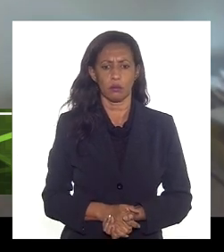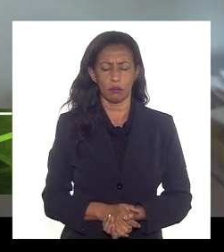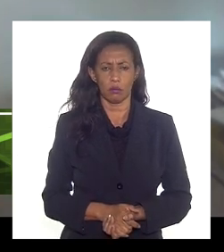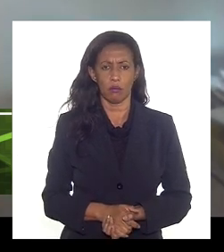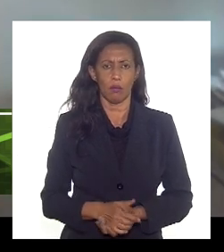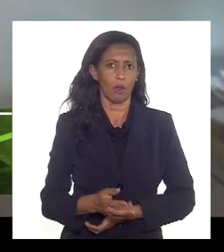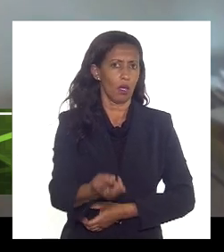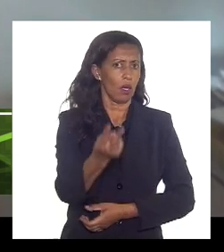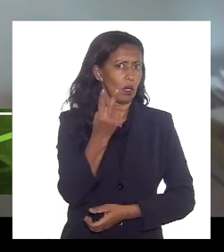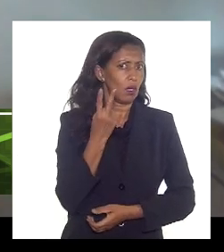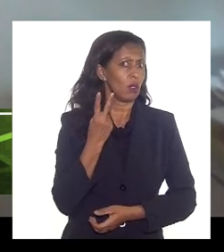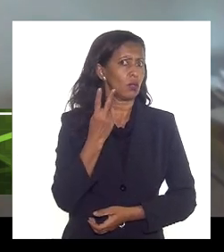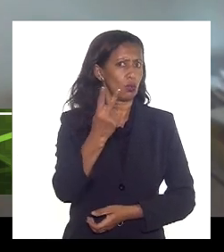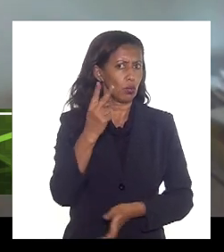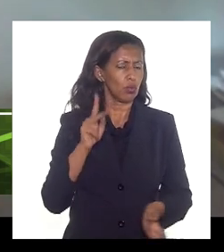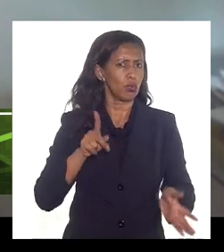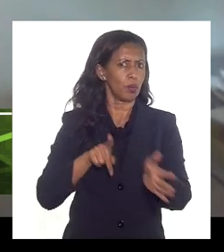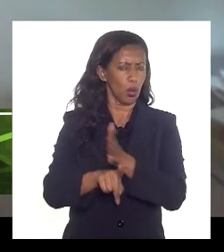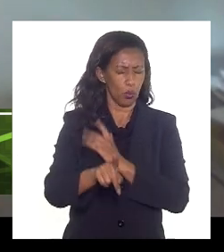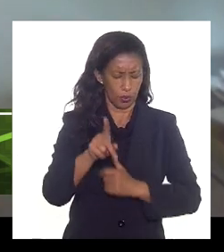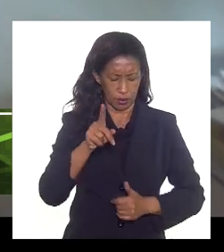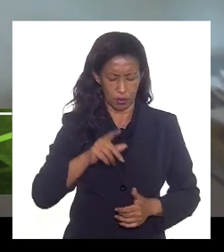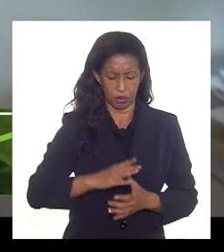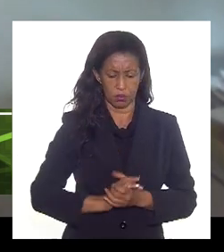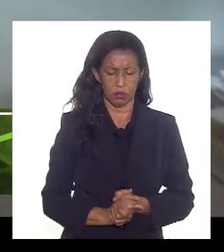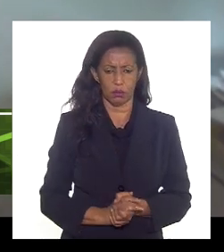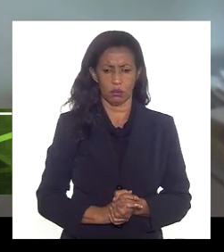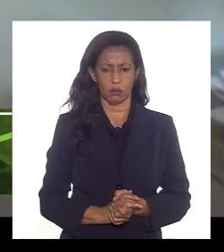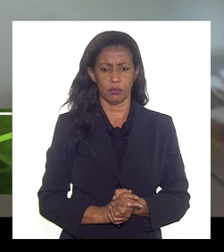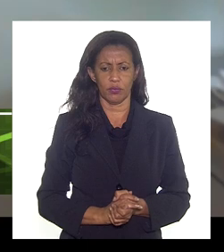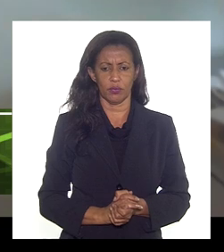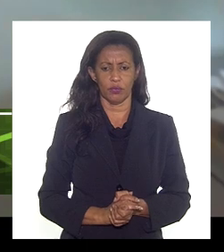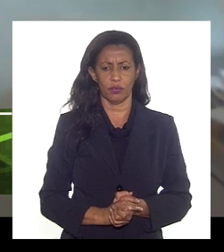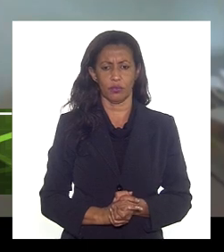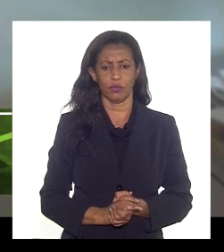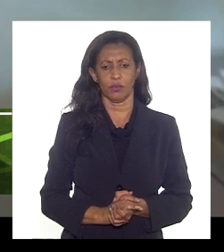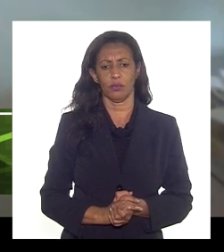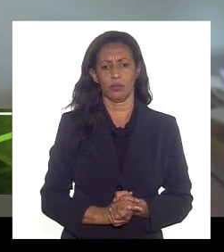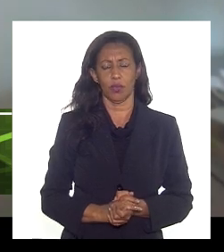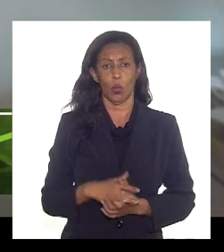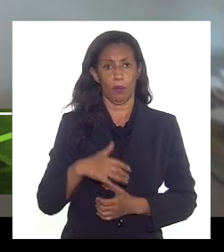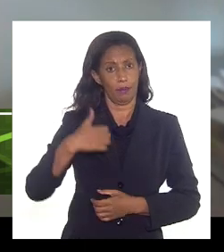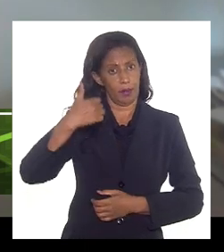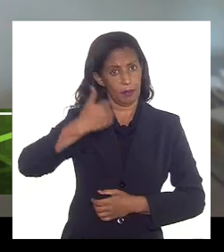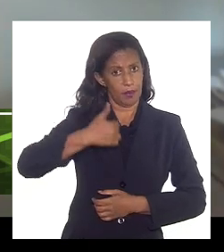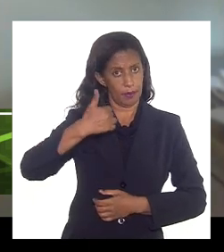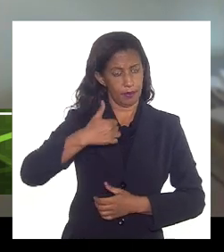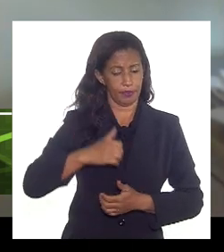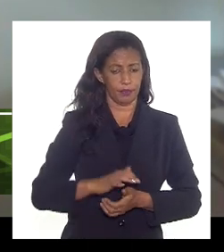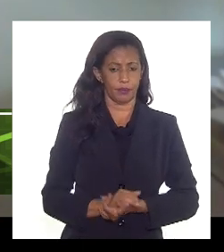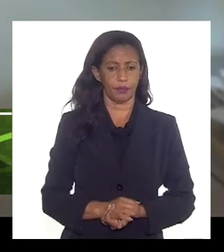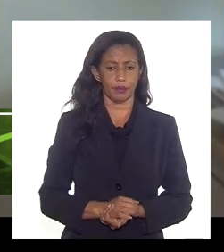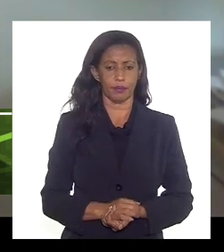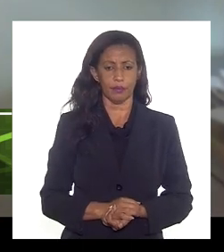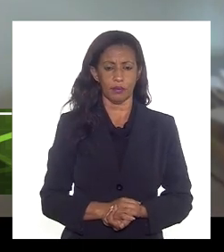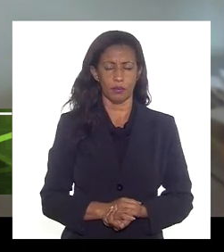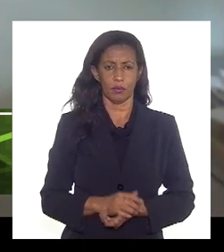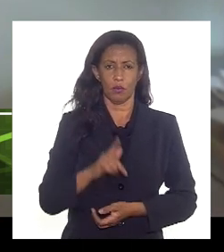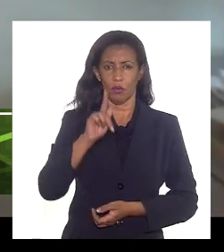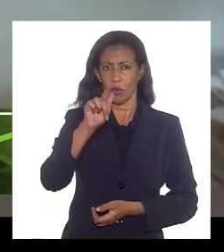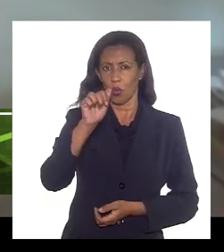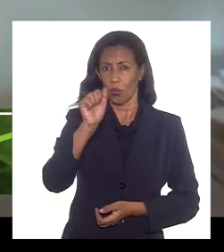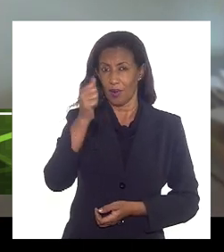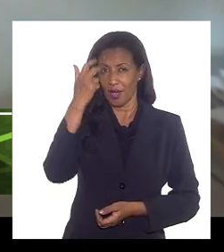duas questões que eu coloco para para a vossa senhoria um o gás